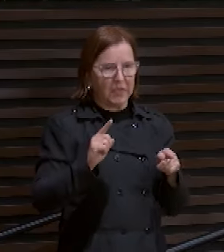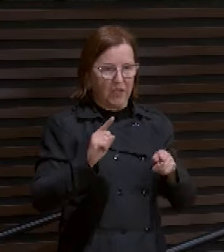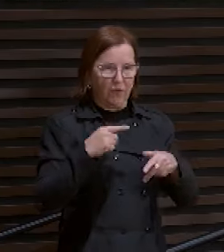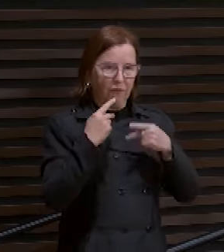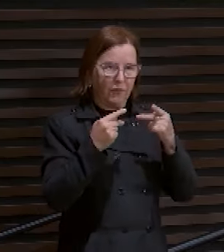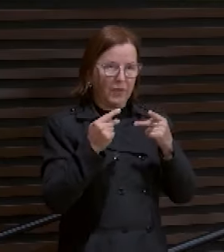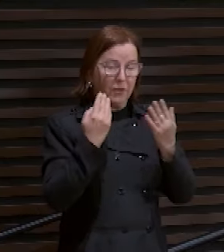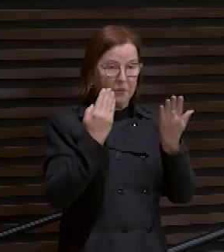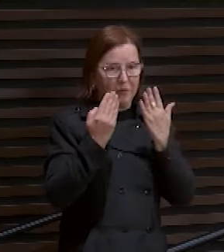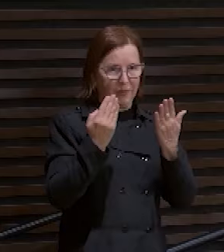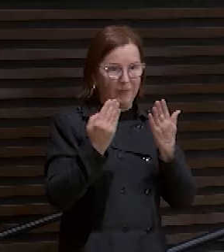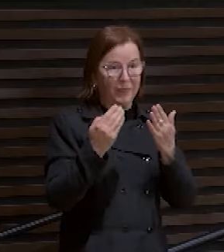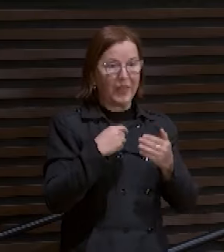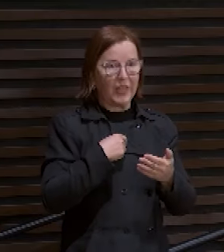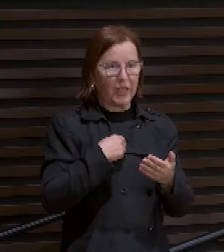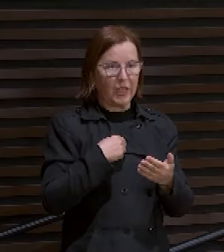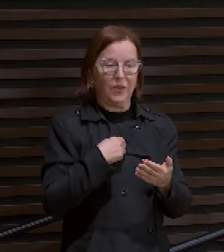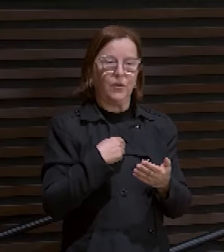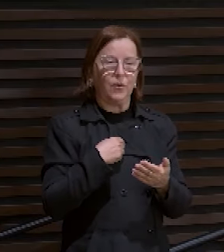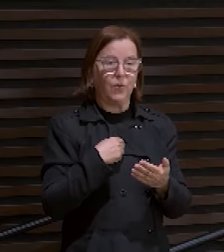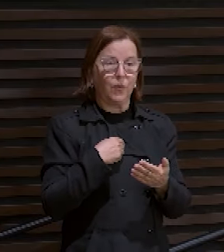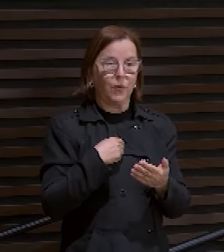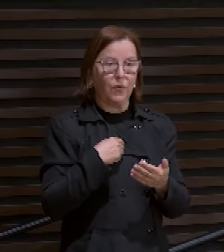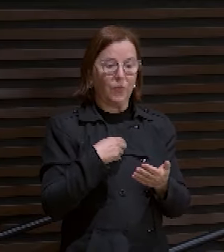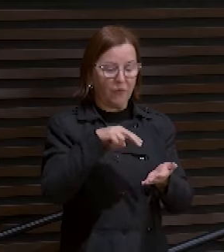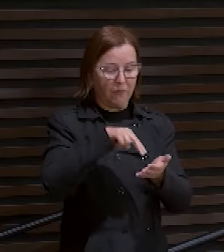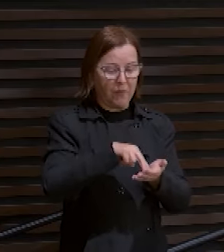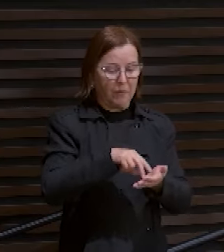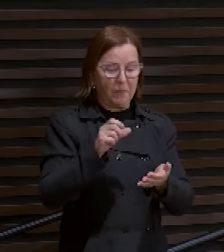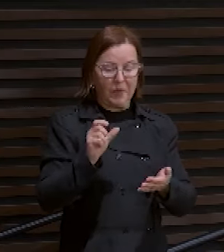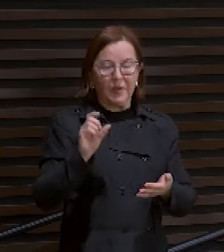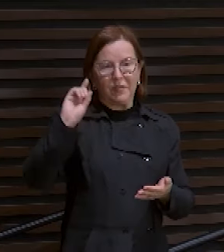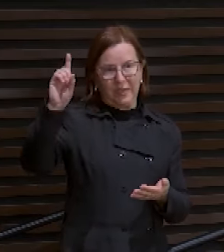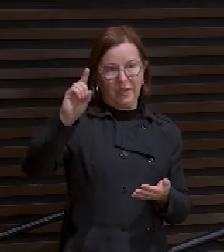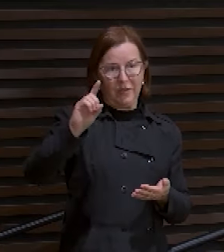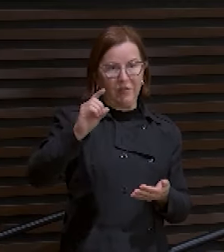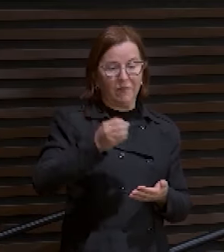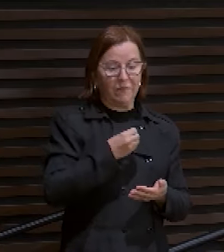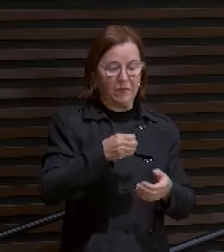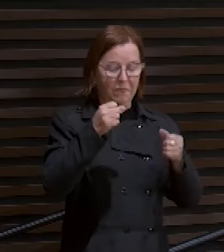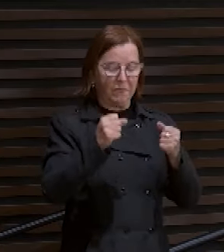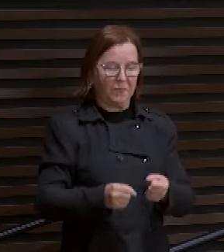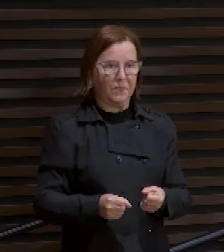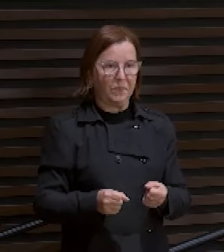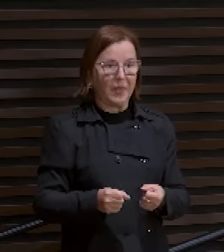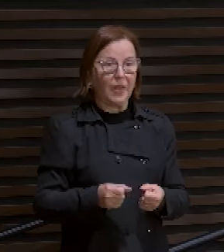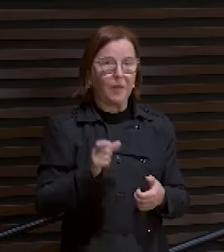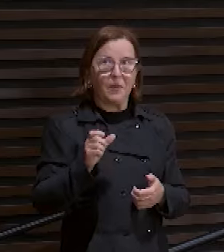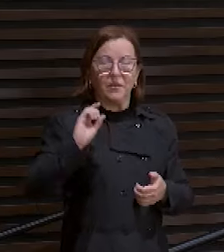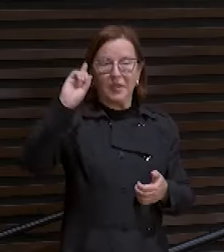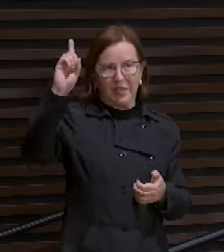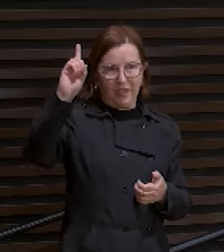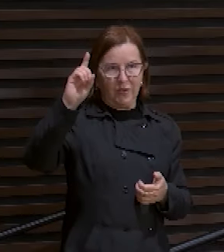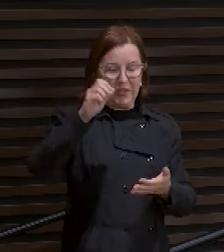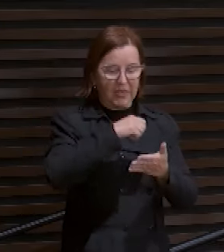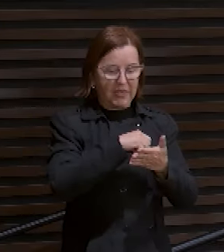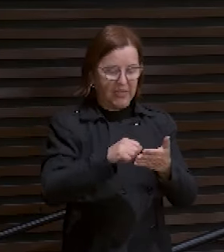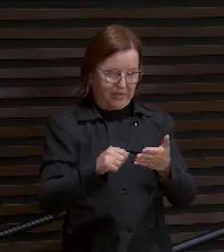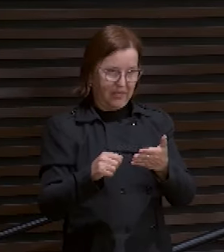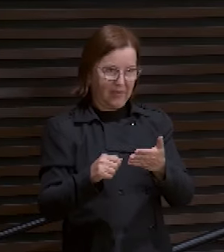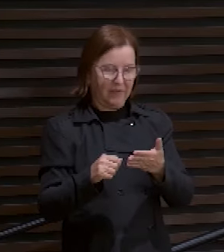Eu estou olhando para a palavra de Deus que é viva e eficaz. Eu estou olhando para a palavra de Deus que foi escrita há tempo e fora de tempo.